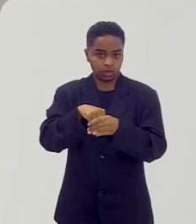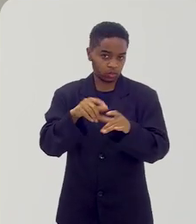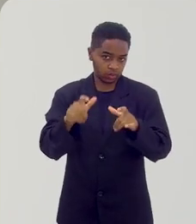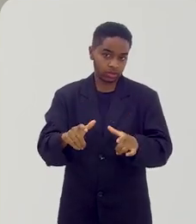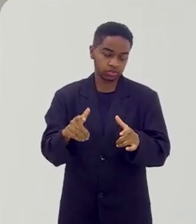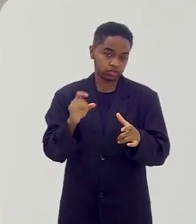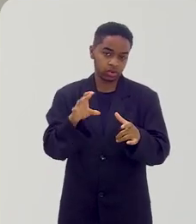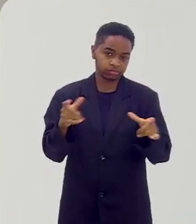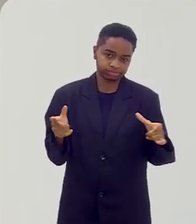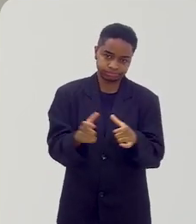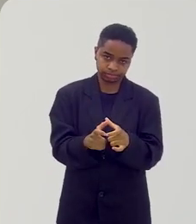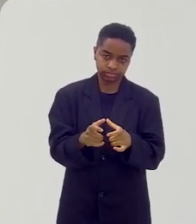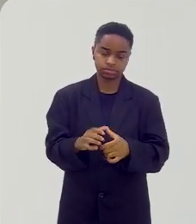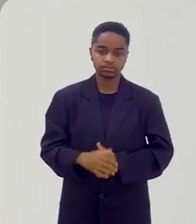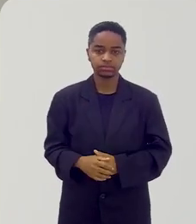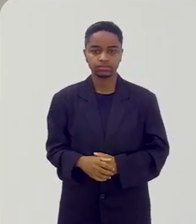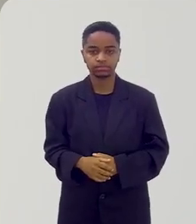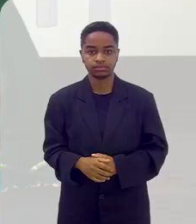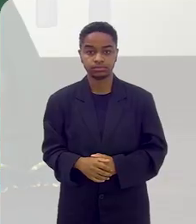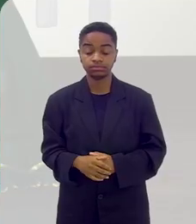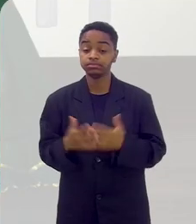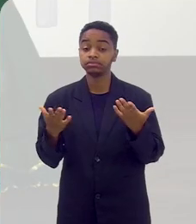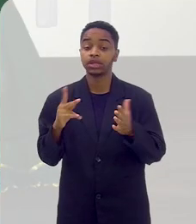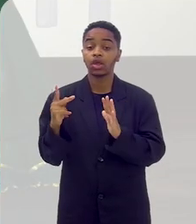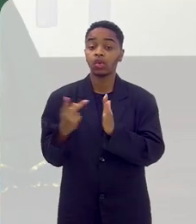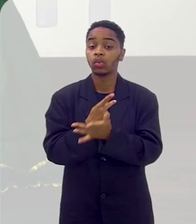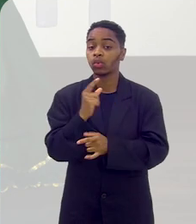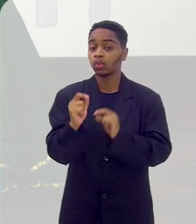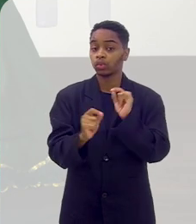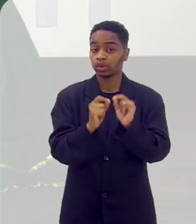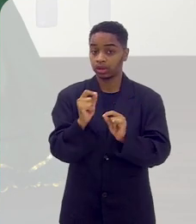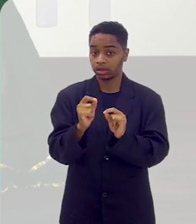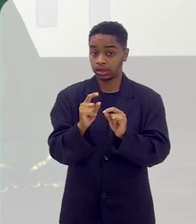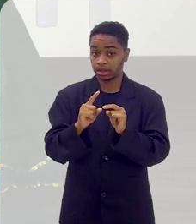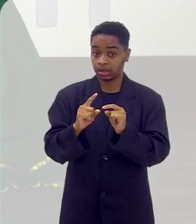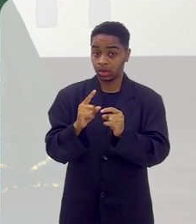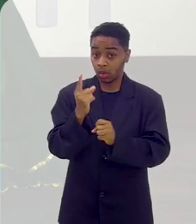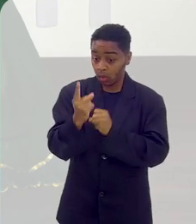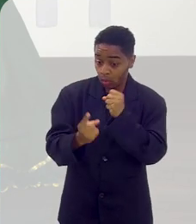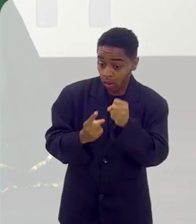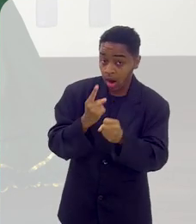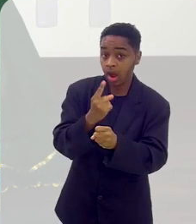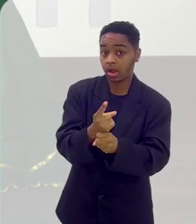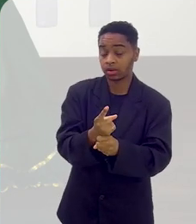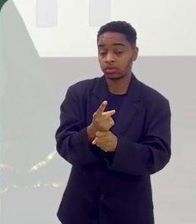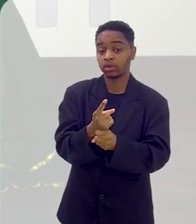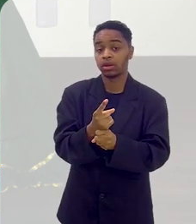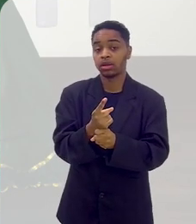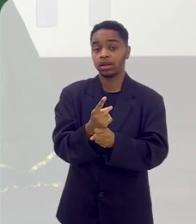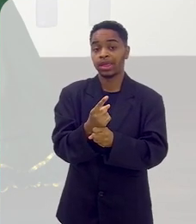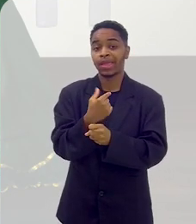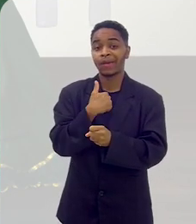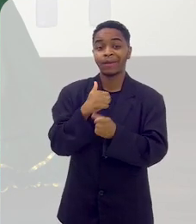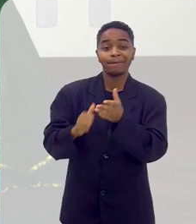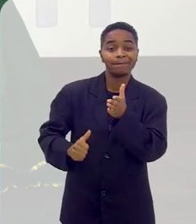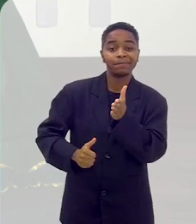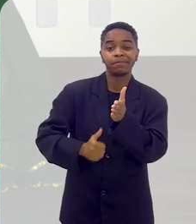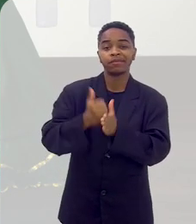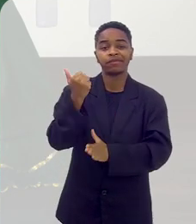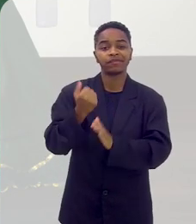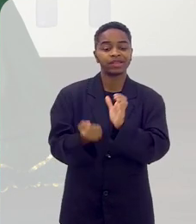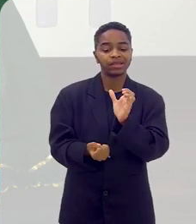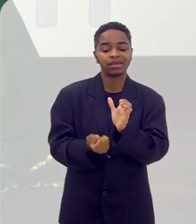que eu gosto ali, Cabe uma coisa menor. E aí, o que aconteceu? Um ano depois, eu estava fazendo a minha